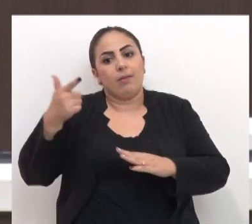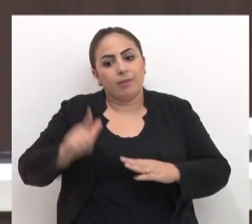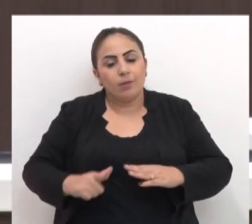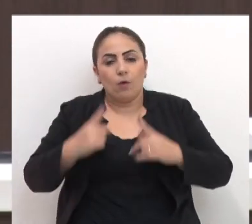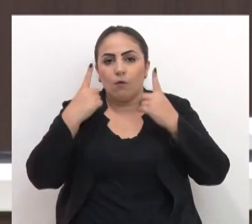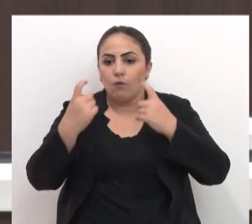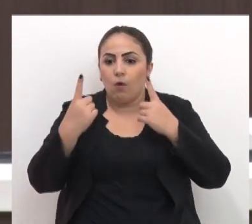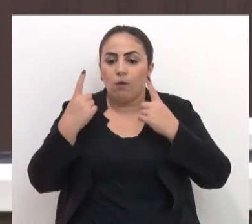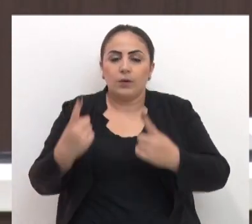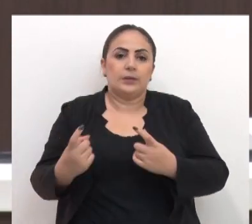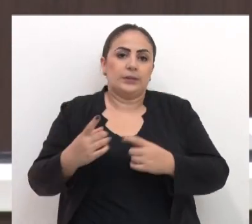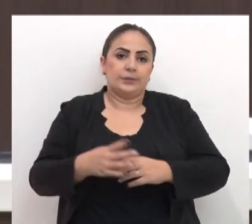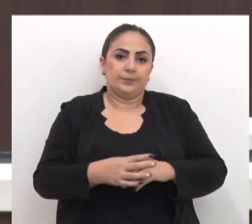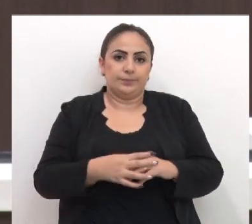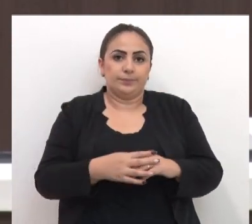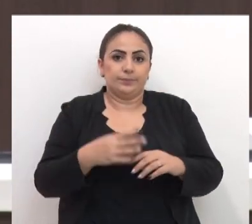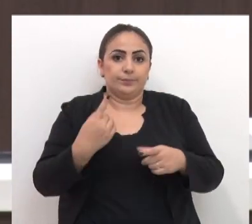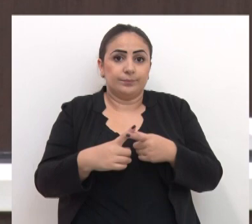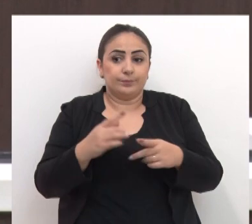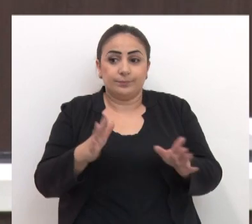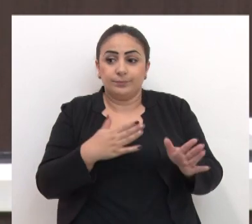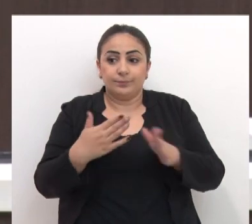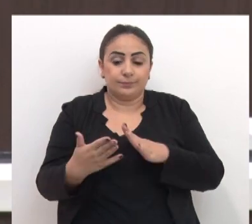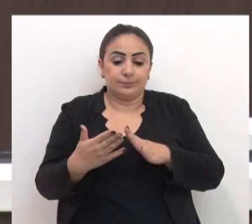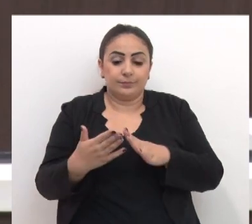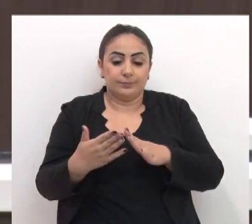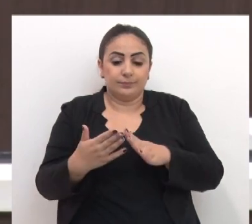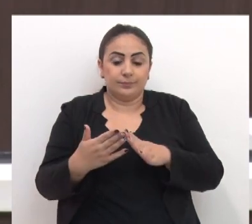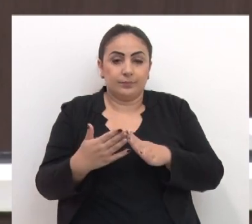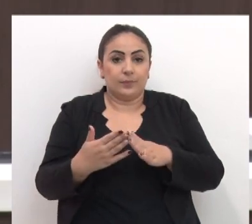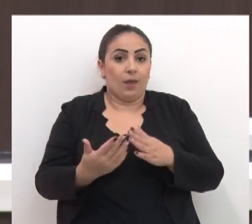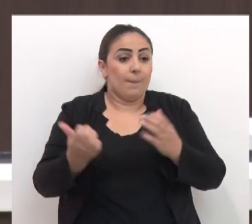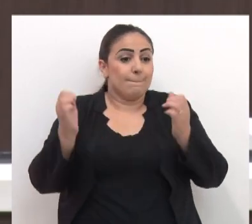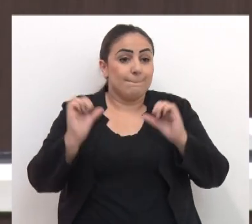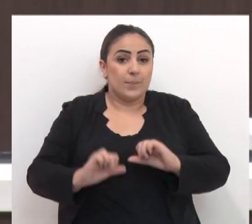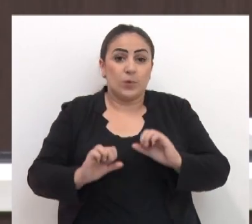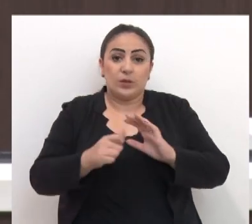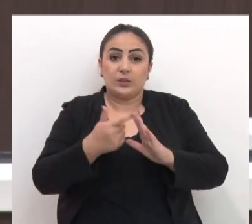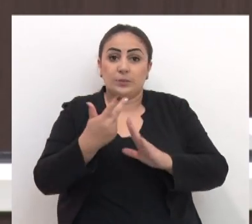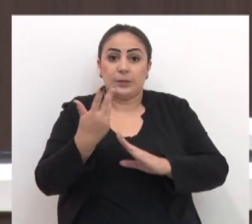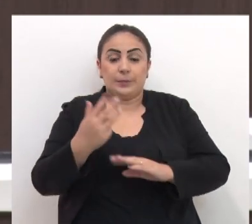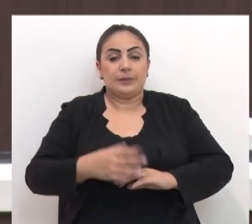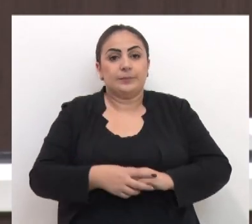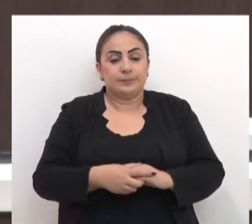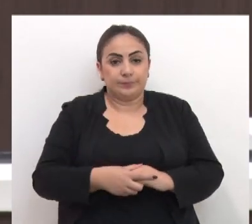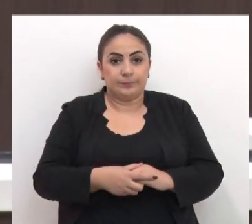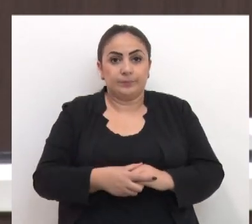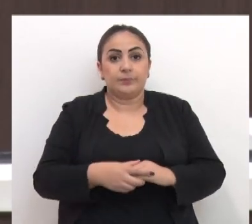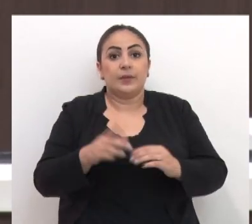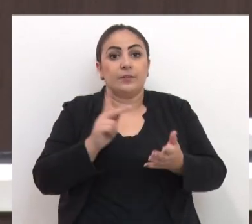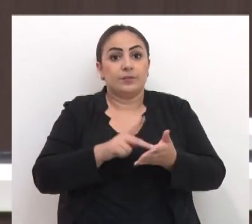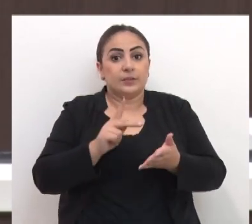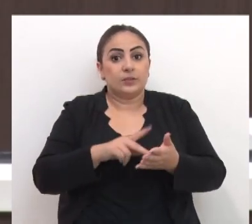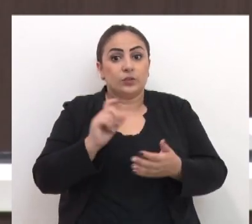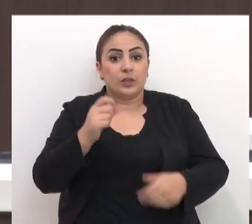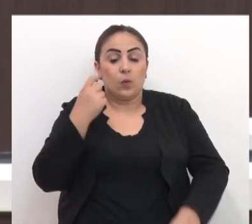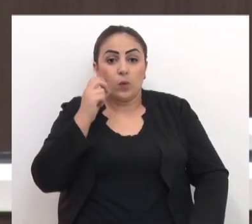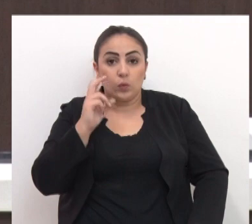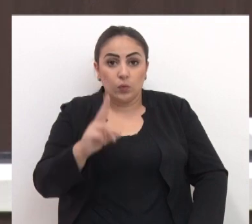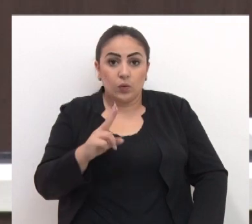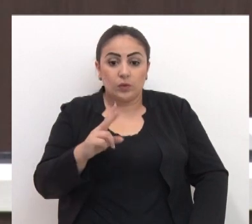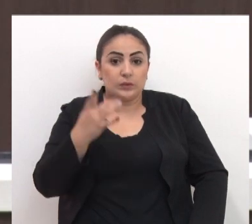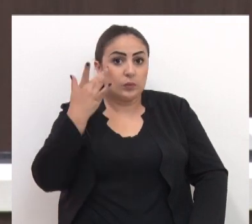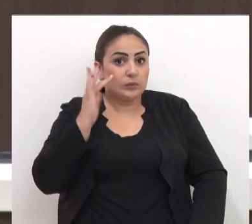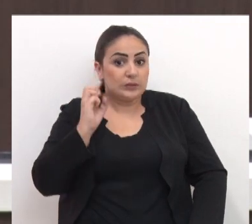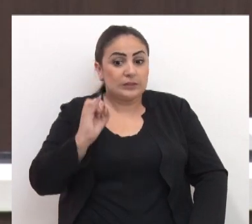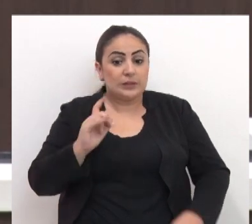novamente agredidas, muitas vezes com violências piores do que as primeiras. na verdade, quem olhou, não